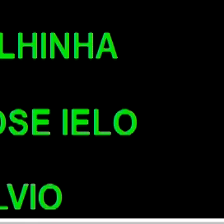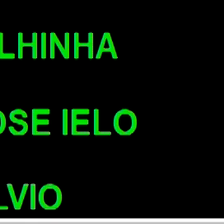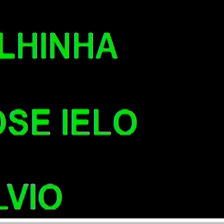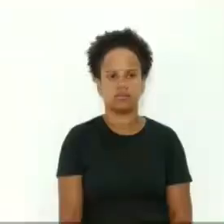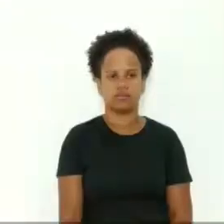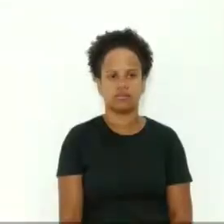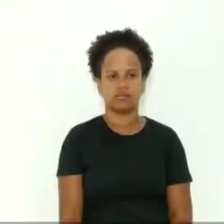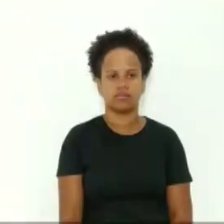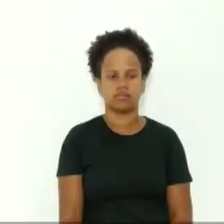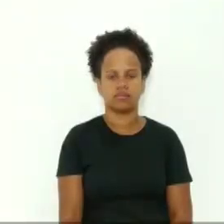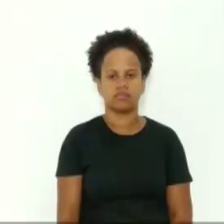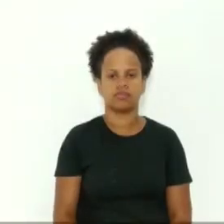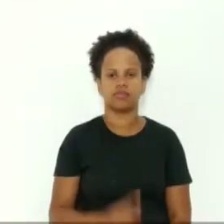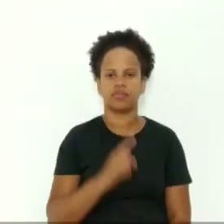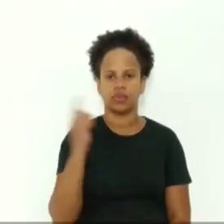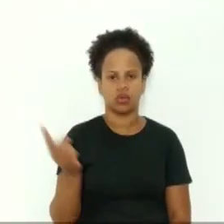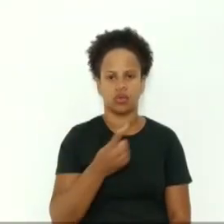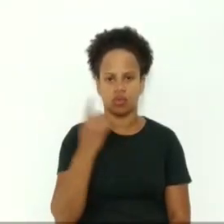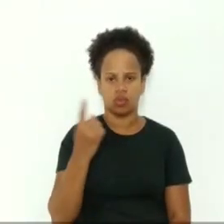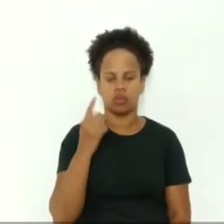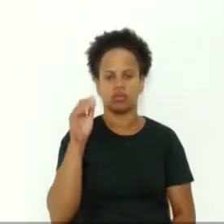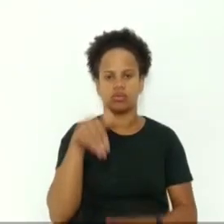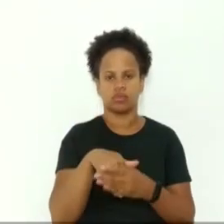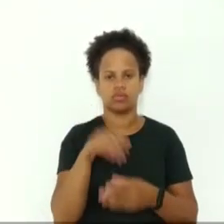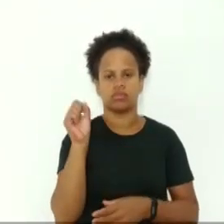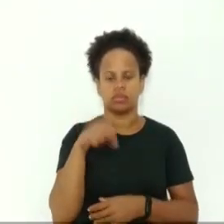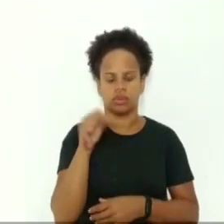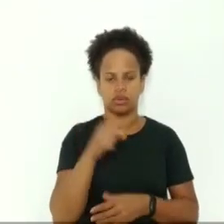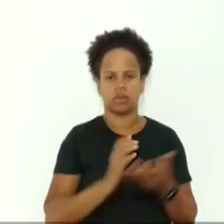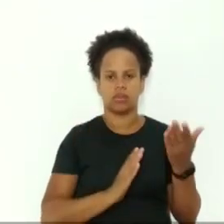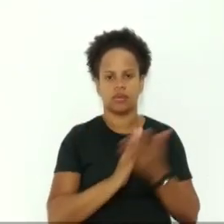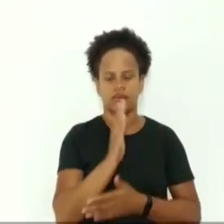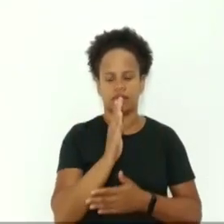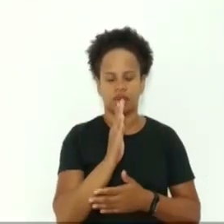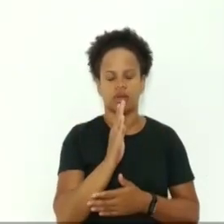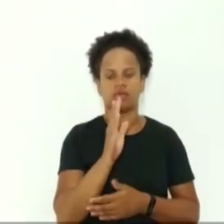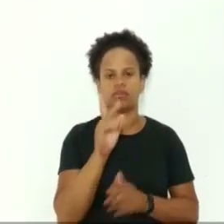Também por unanimidade, aprovado o projeto de lei número 29, de 2022.